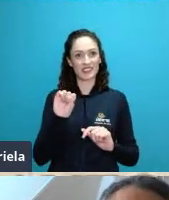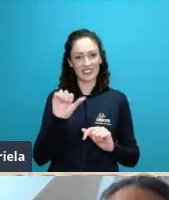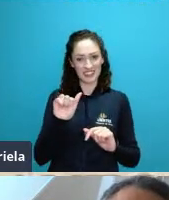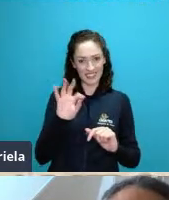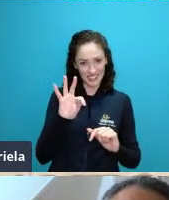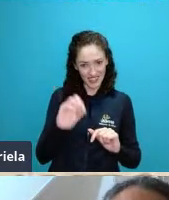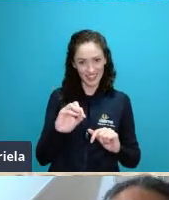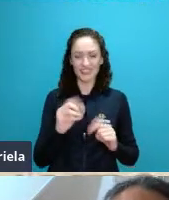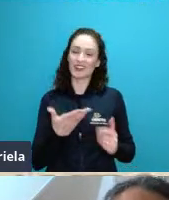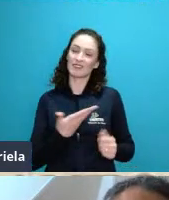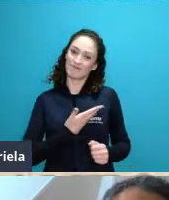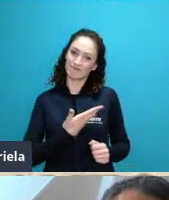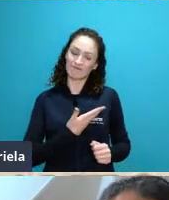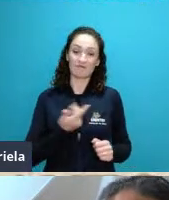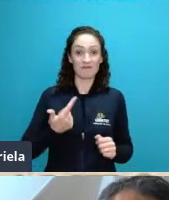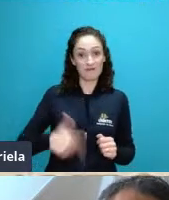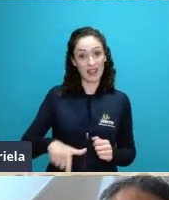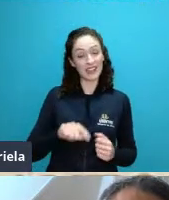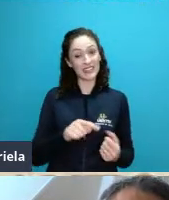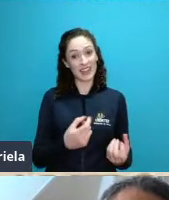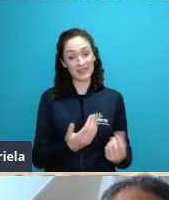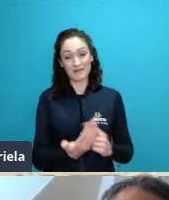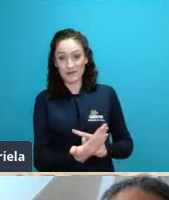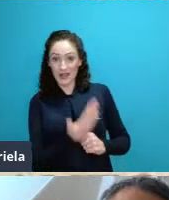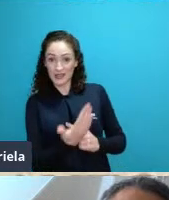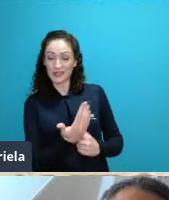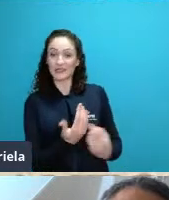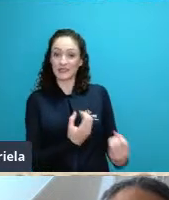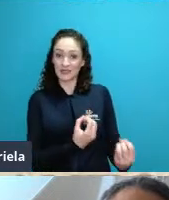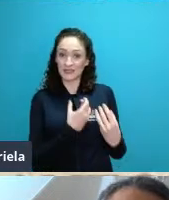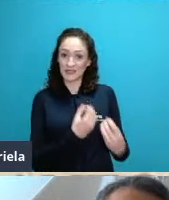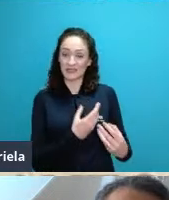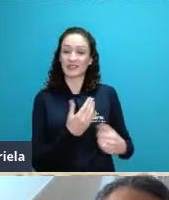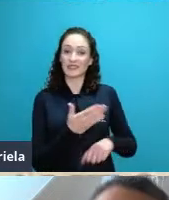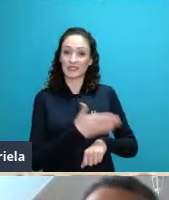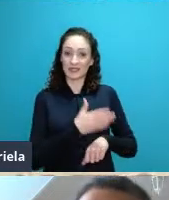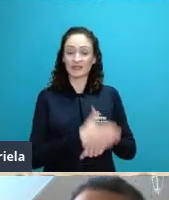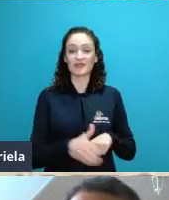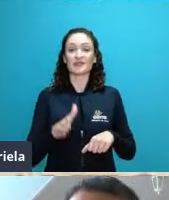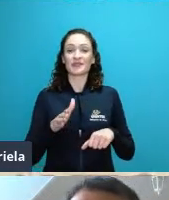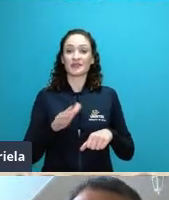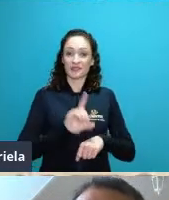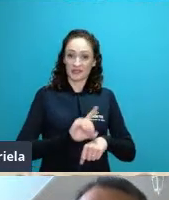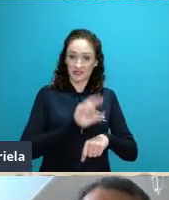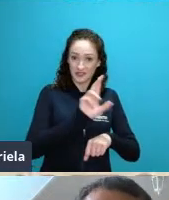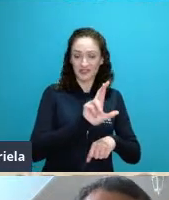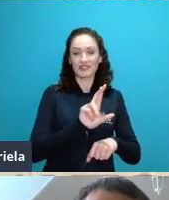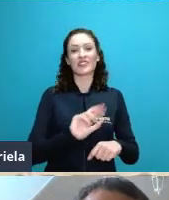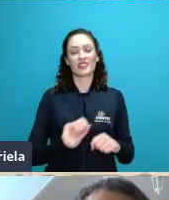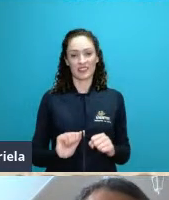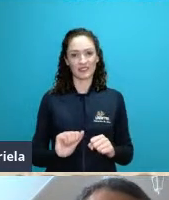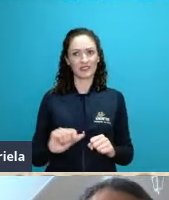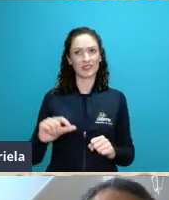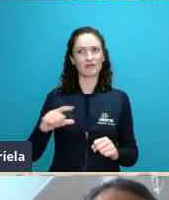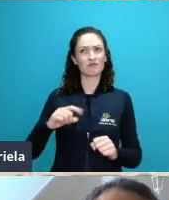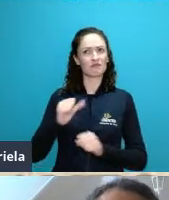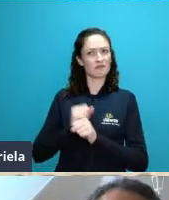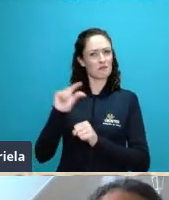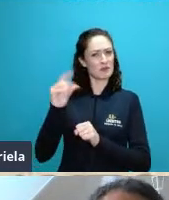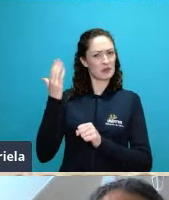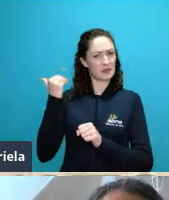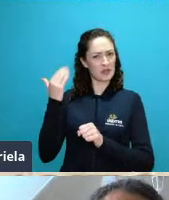orientadora de doutorado minha orientadora de doutorado então ela se aposentou há poucos anos atrás